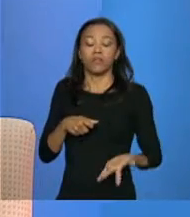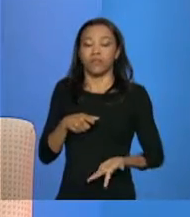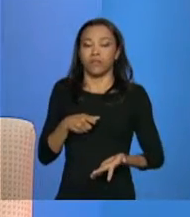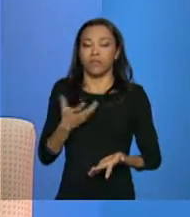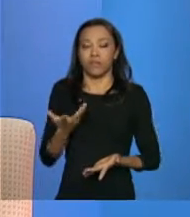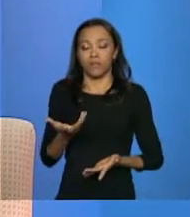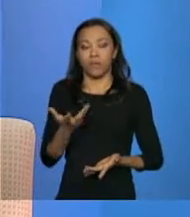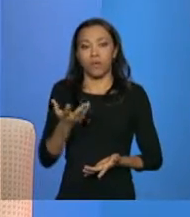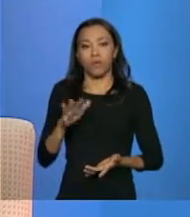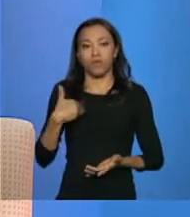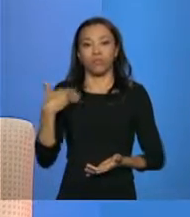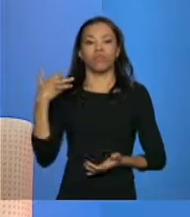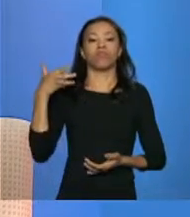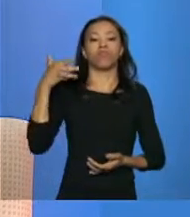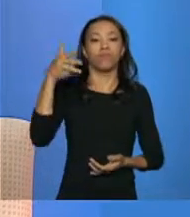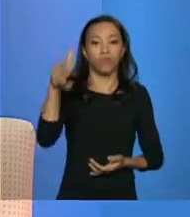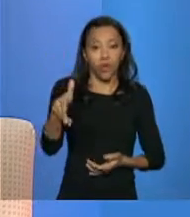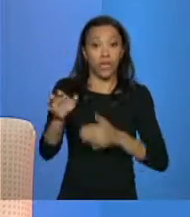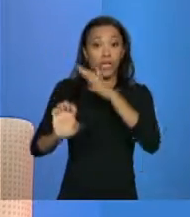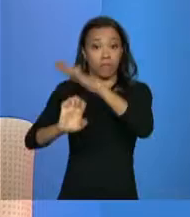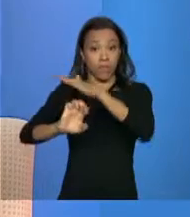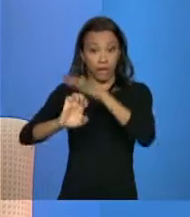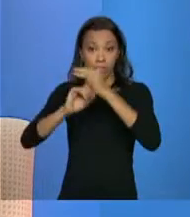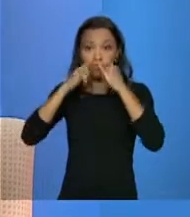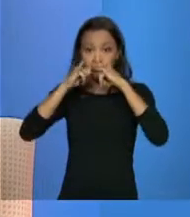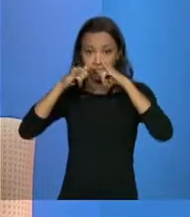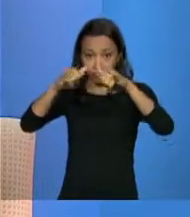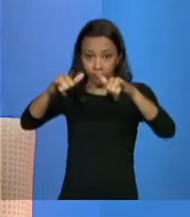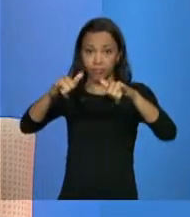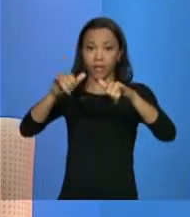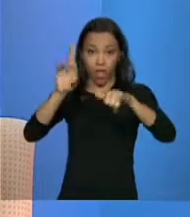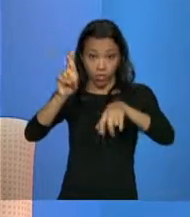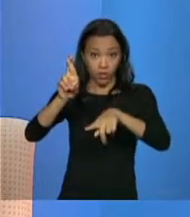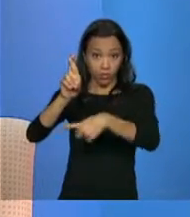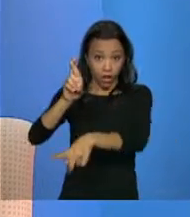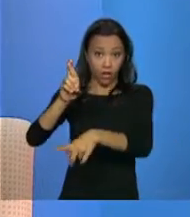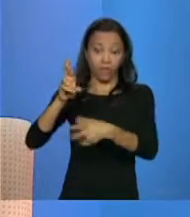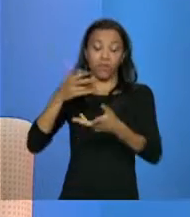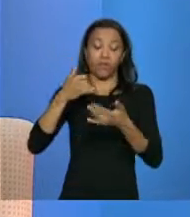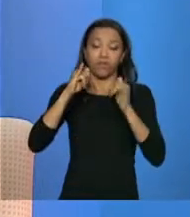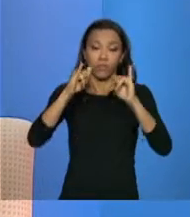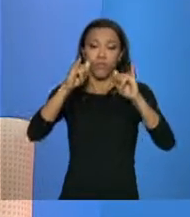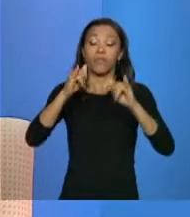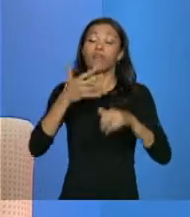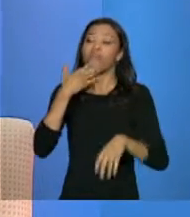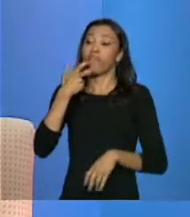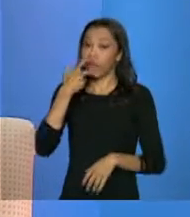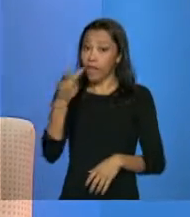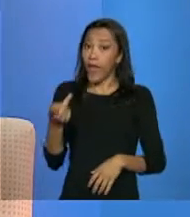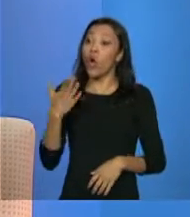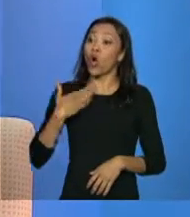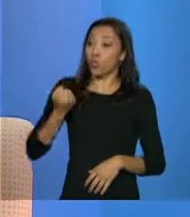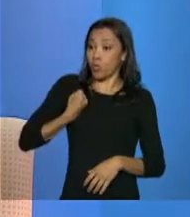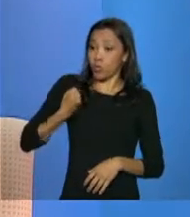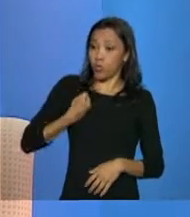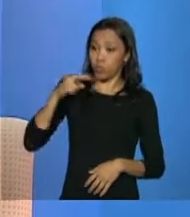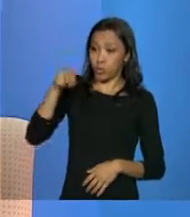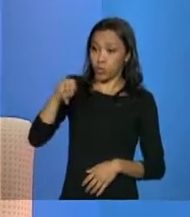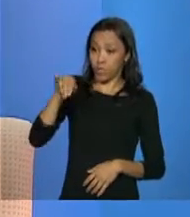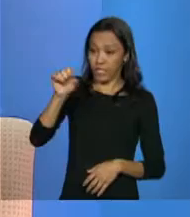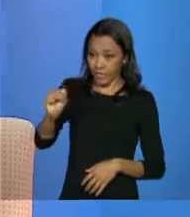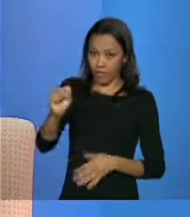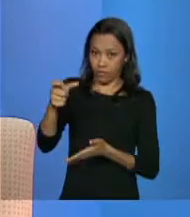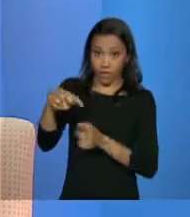a tarifa social de energia elétrica, lá na portinha da empresa de energia elétrica, falar o seu próprio NIS. Aí já acha fácil no